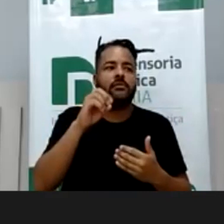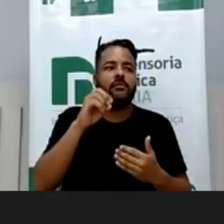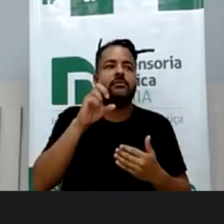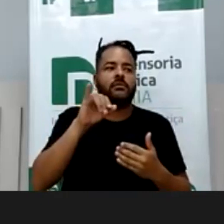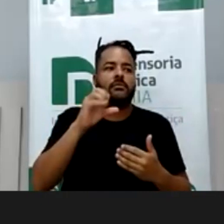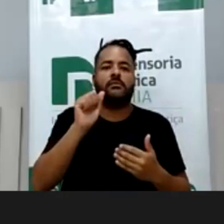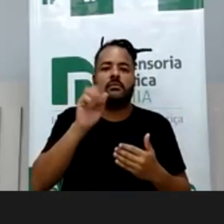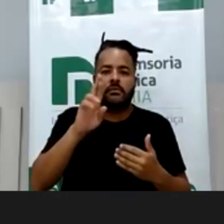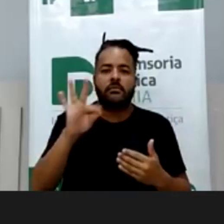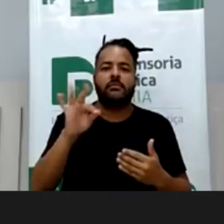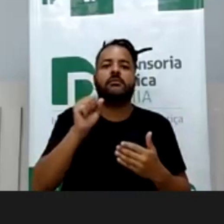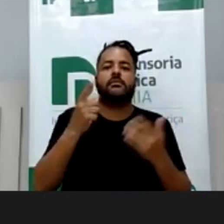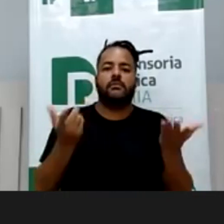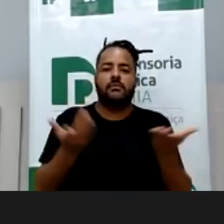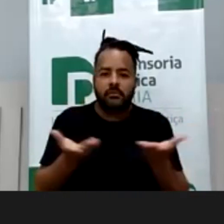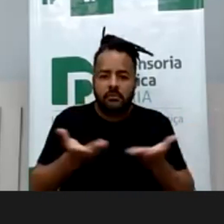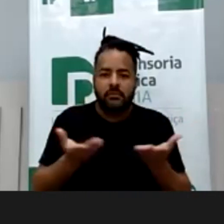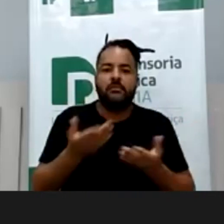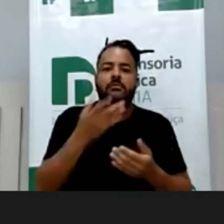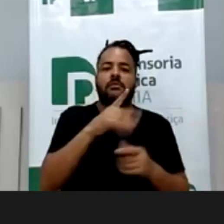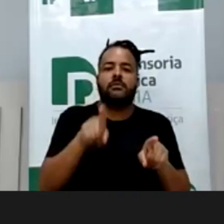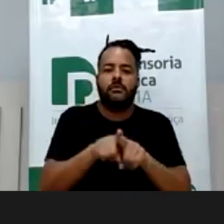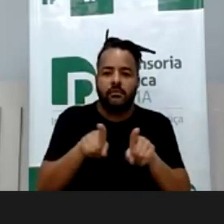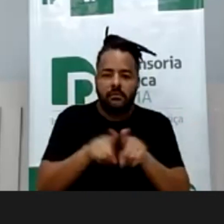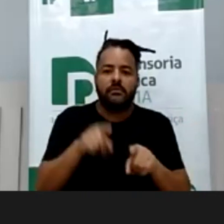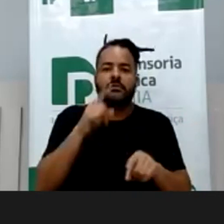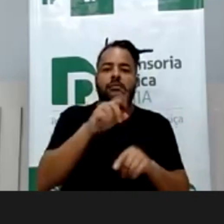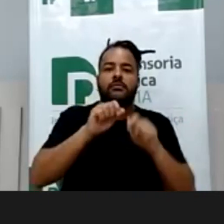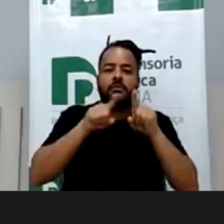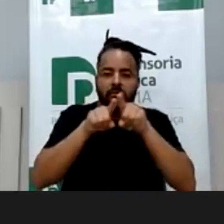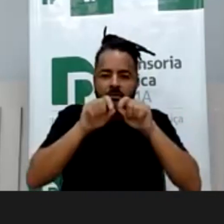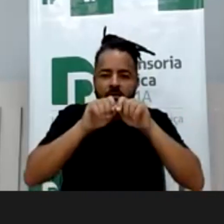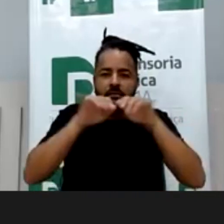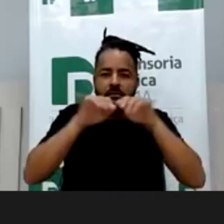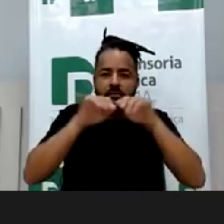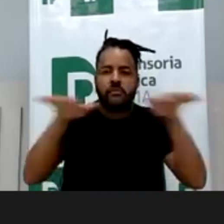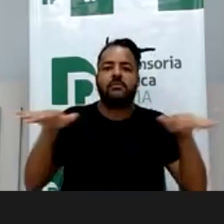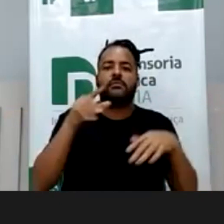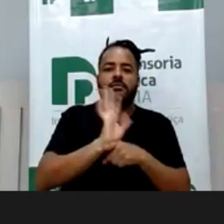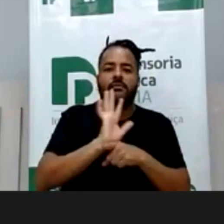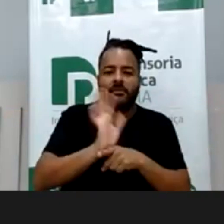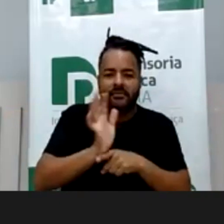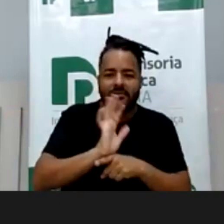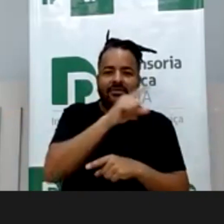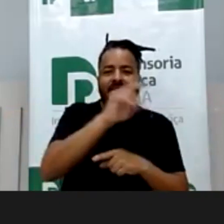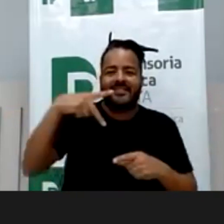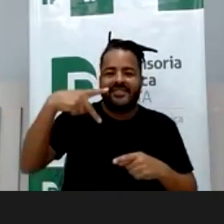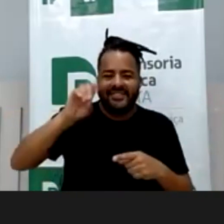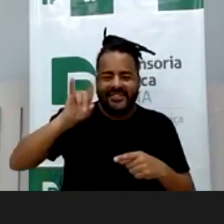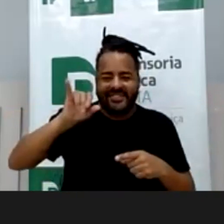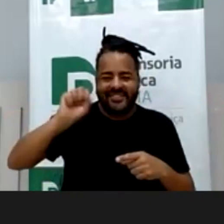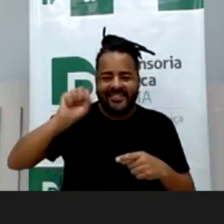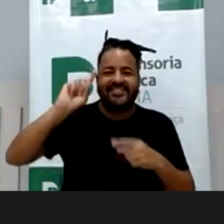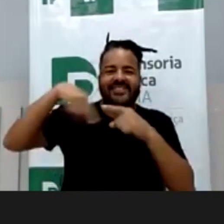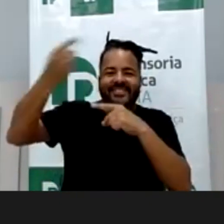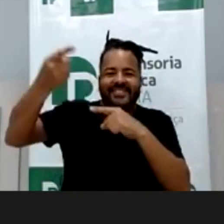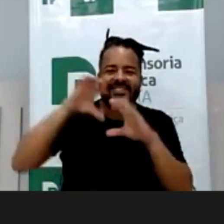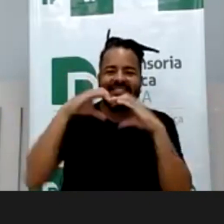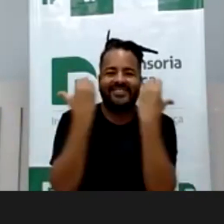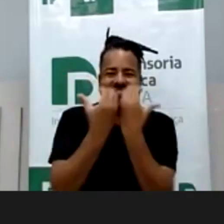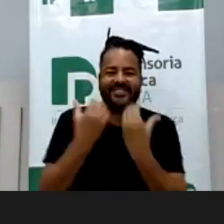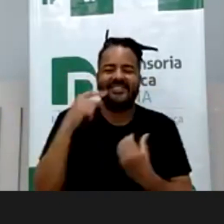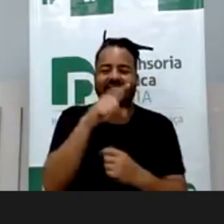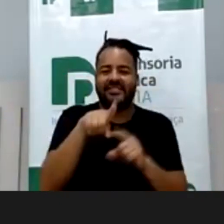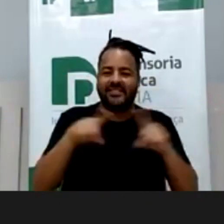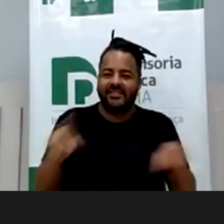E aí, bota o tempo máximo também. Então, já vem com o pedido, vem